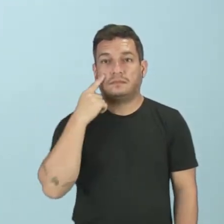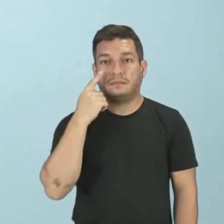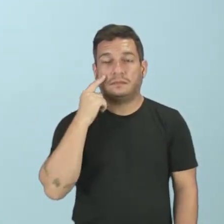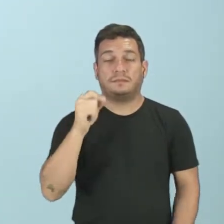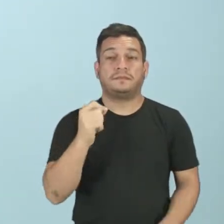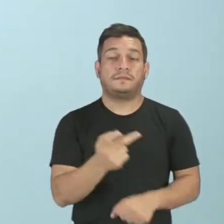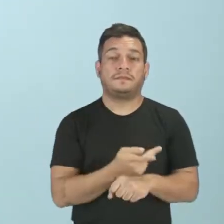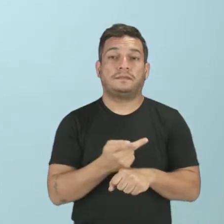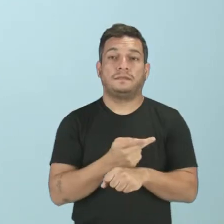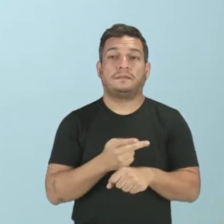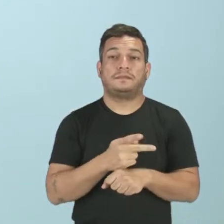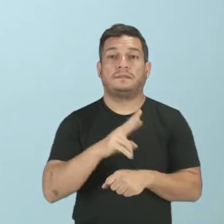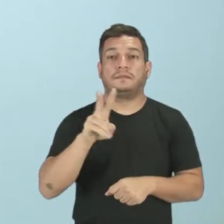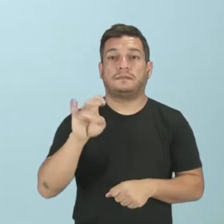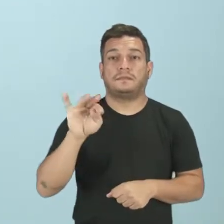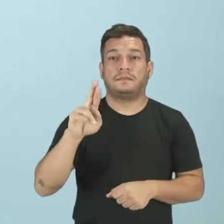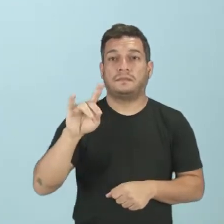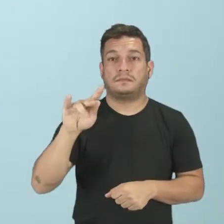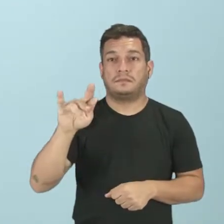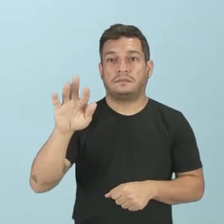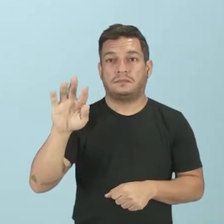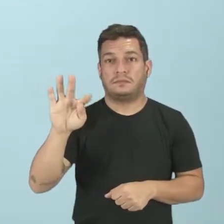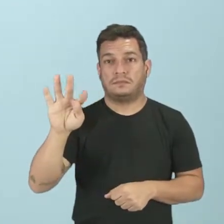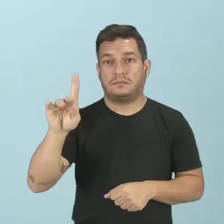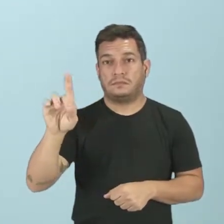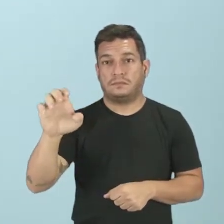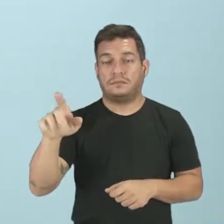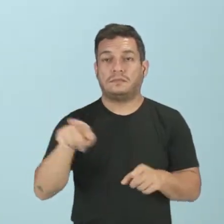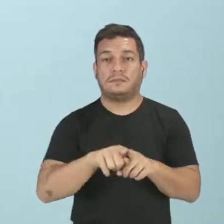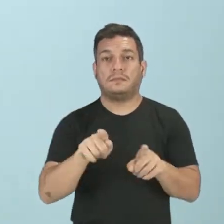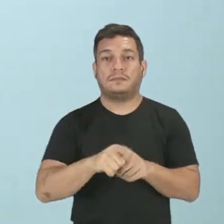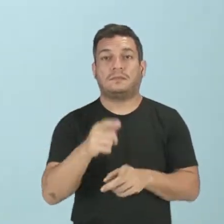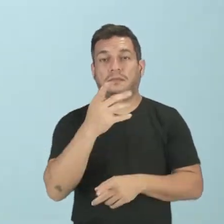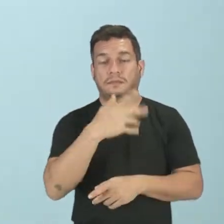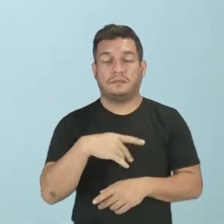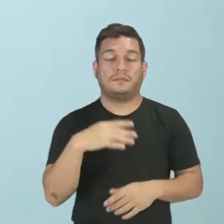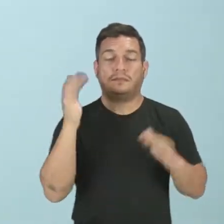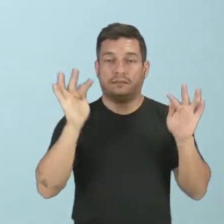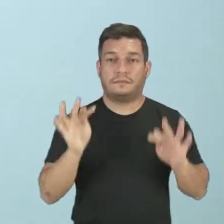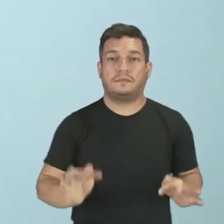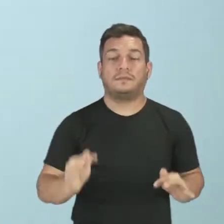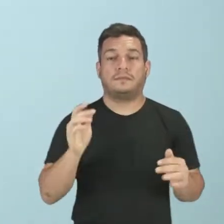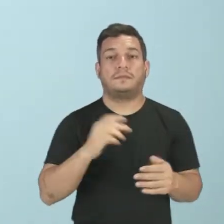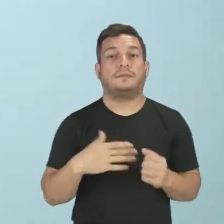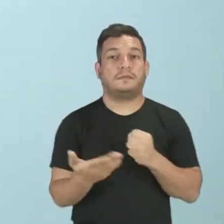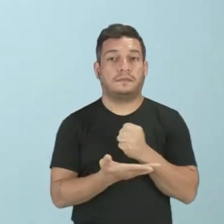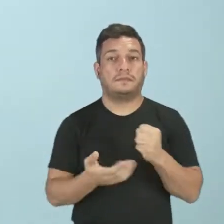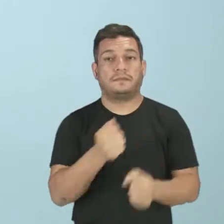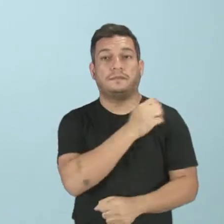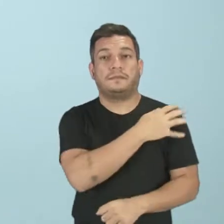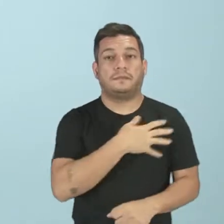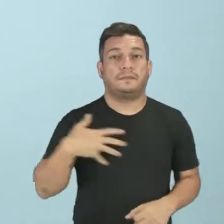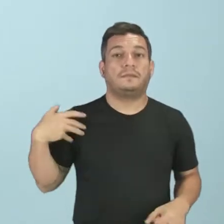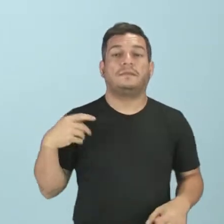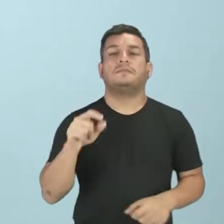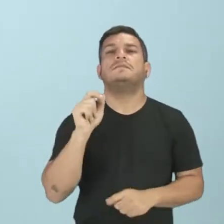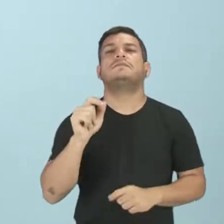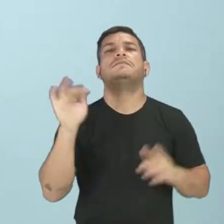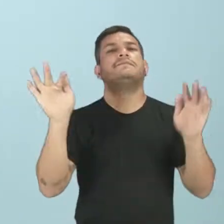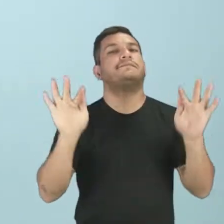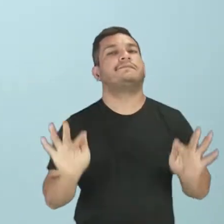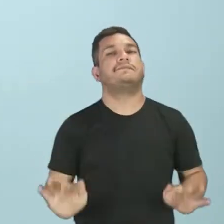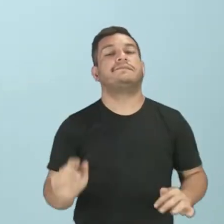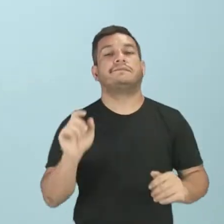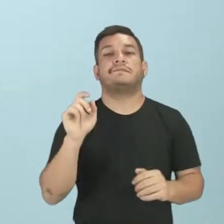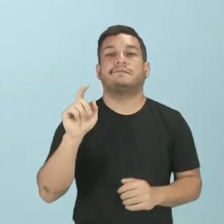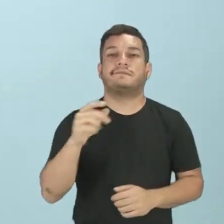da virtude está ligada à busca também da felicidade, segundo Aristóteles. E o que é essa felicidade,